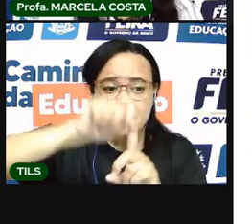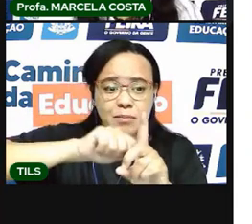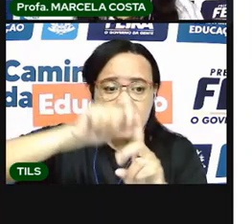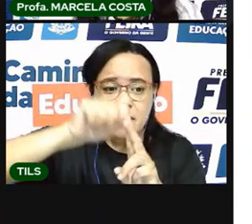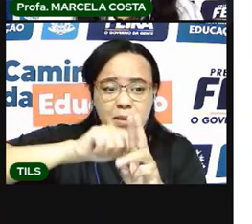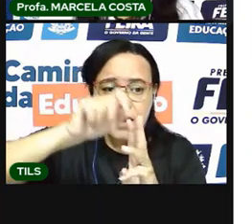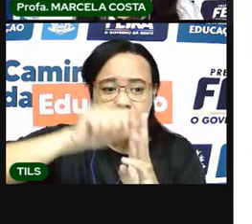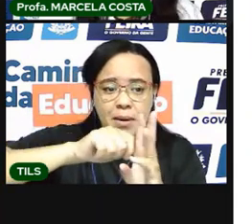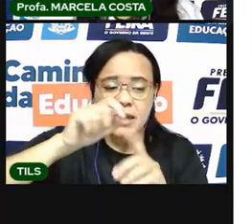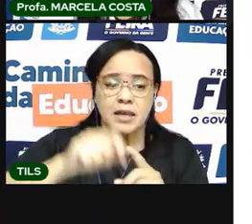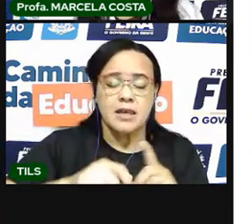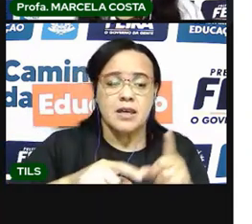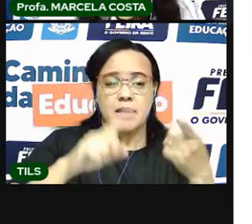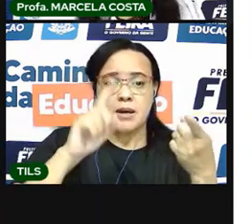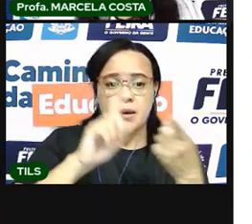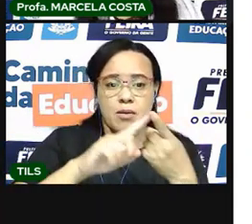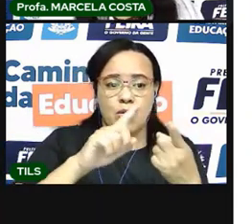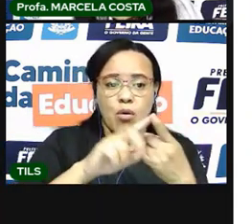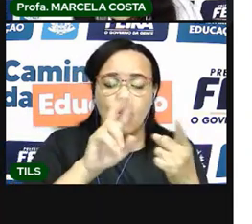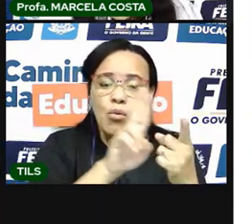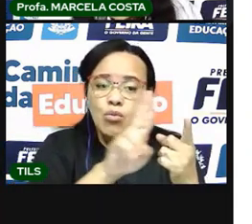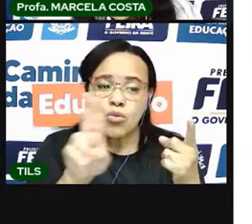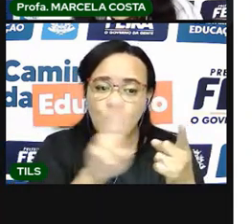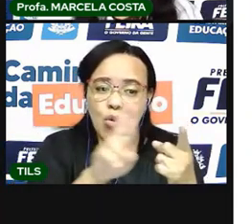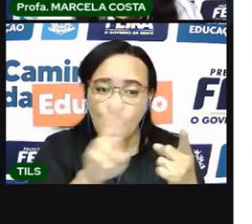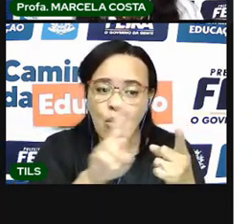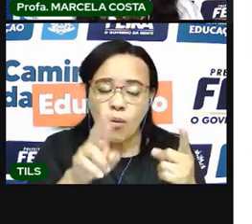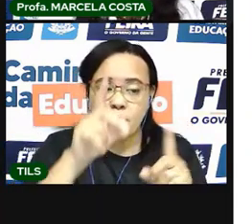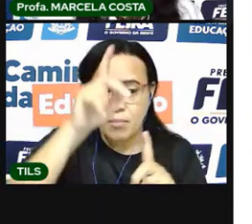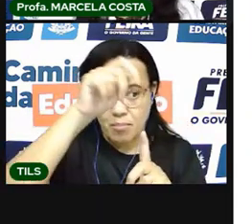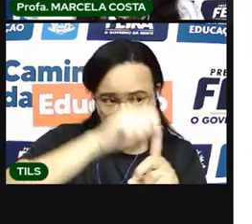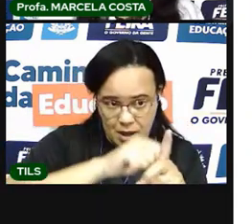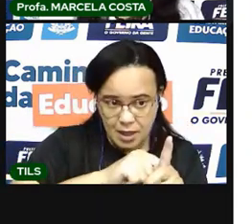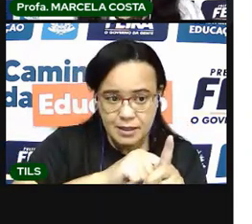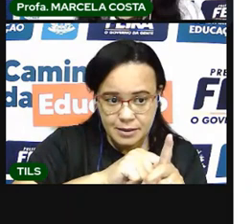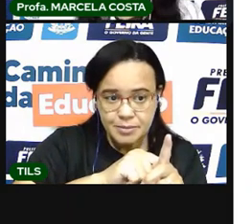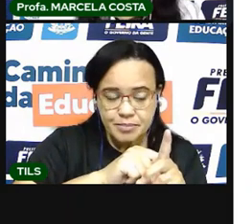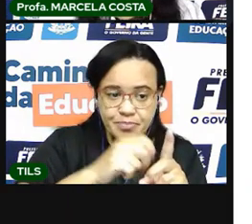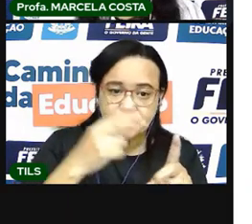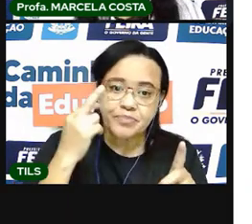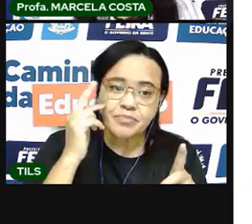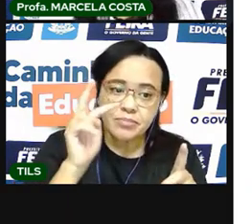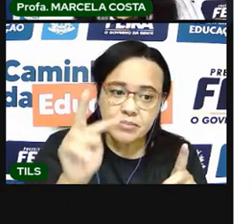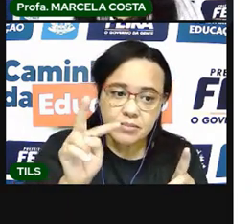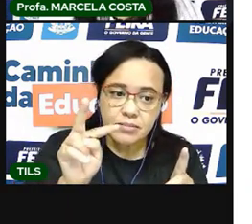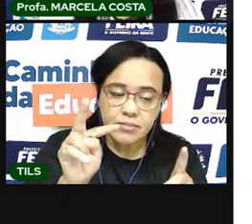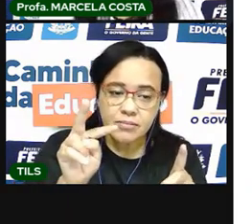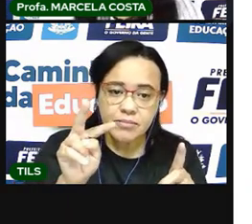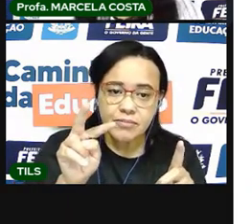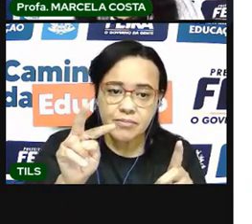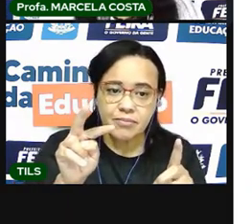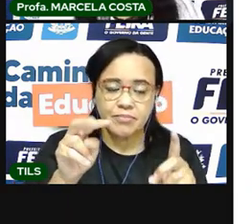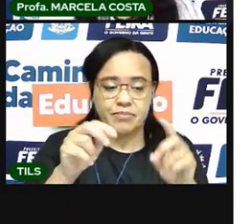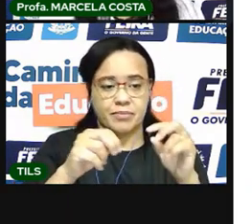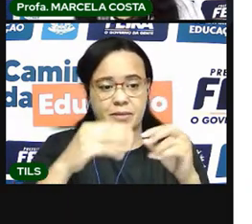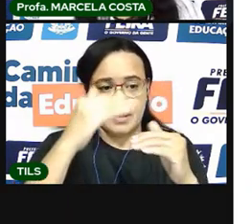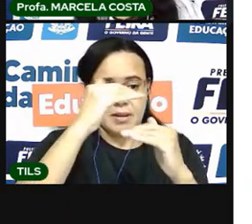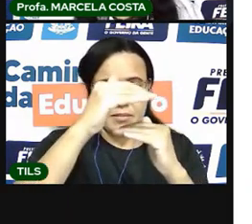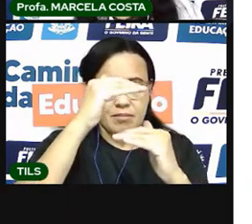no início o nome daquele mês. Vamos observar também que está separado